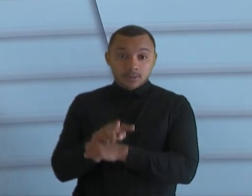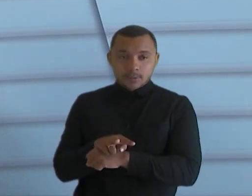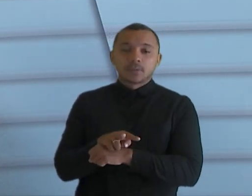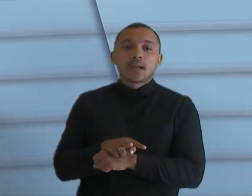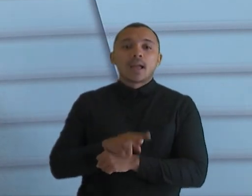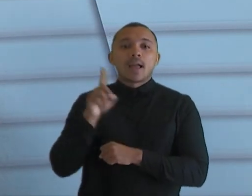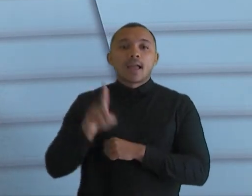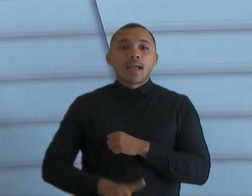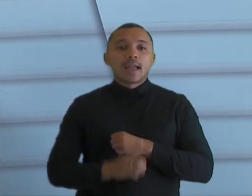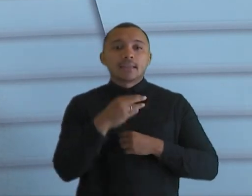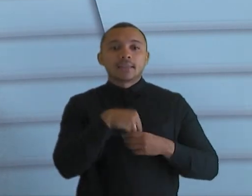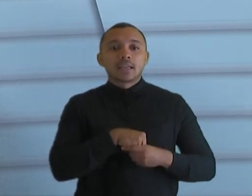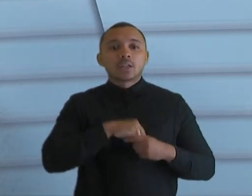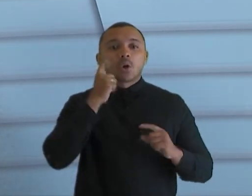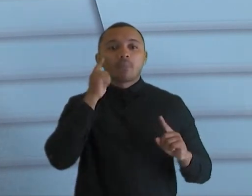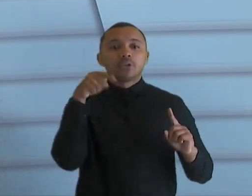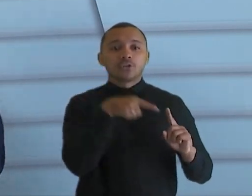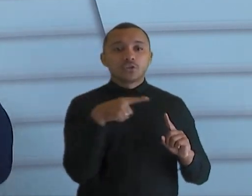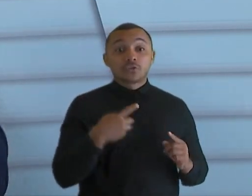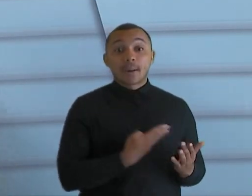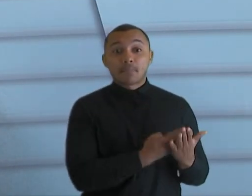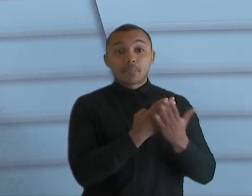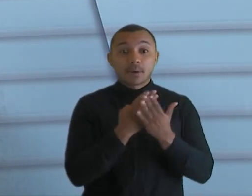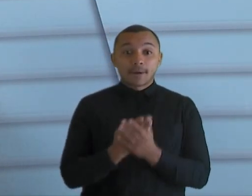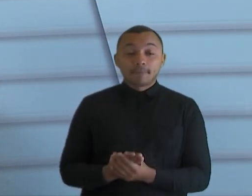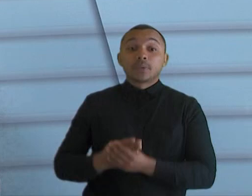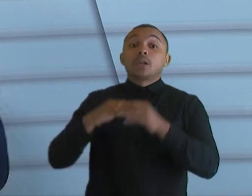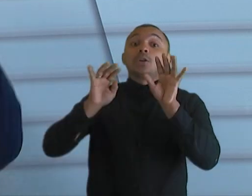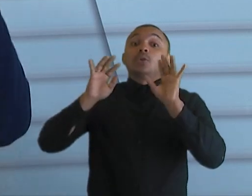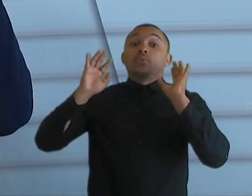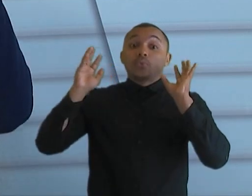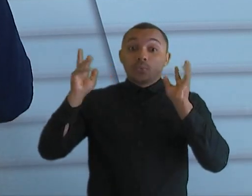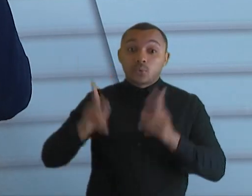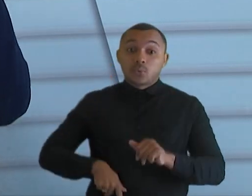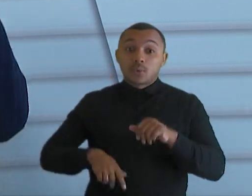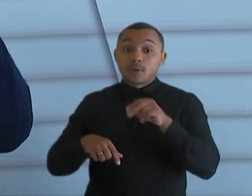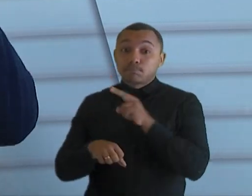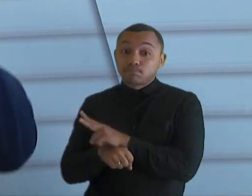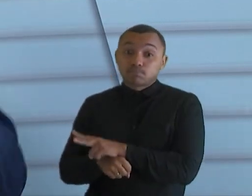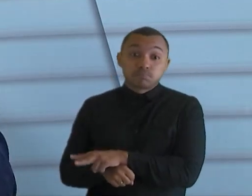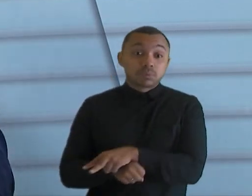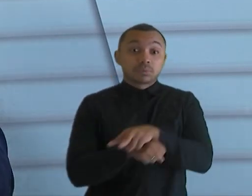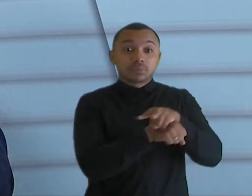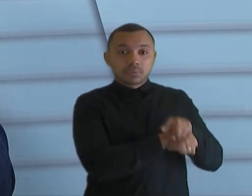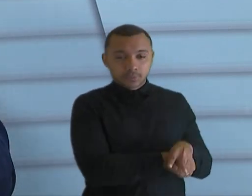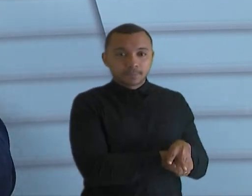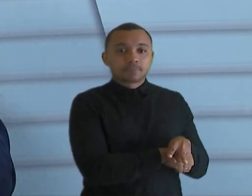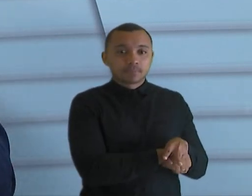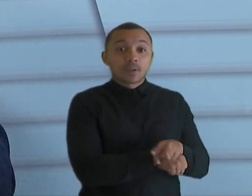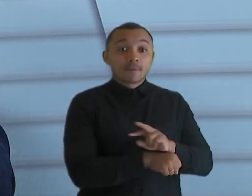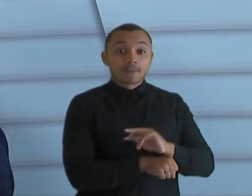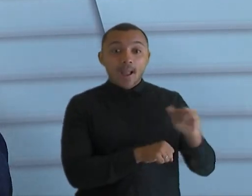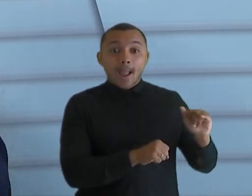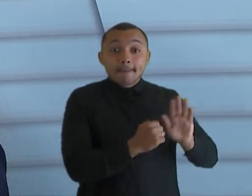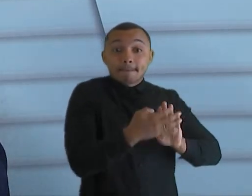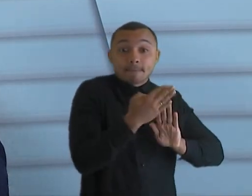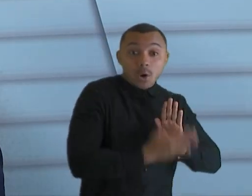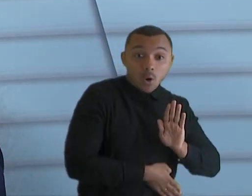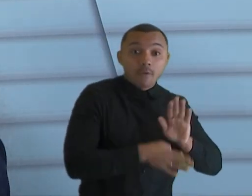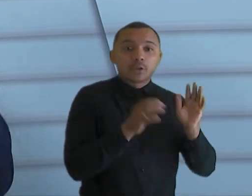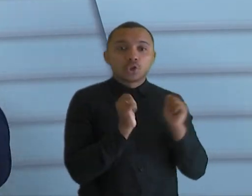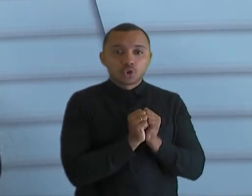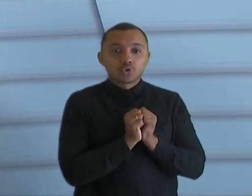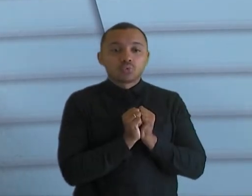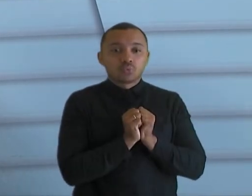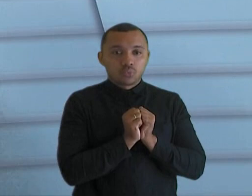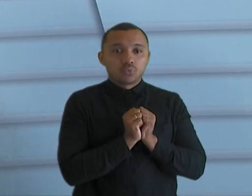objetivos, metodologicamente estudados. Então, toda fiscalização que sai do tribunal, ela sai devidamente justificada com o critério de materialidade de